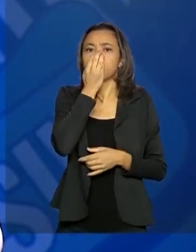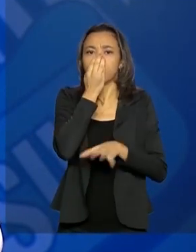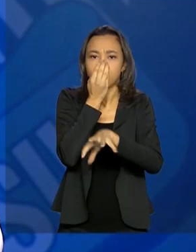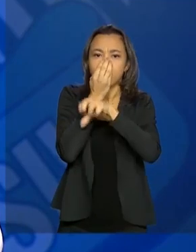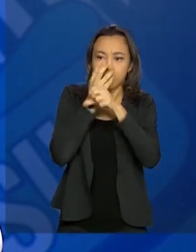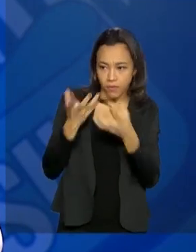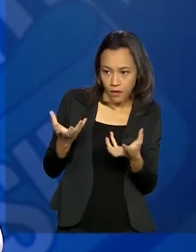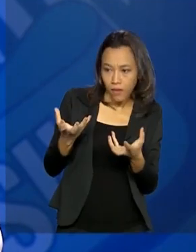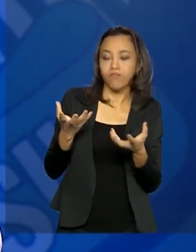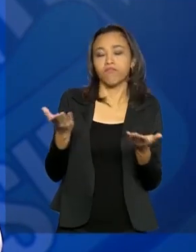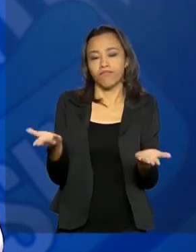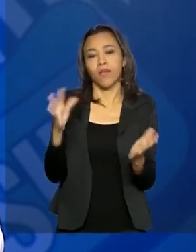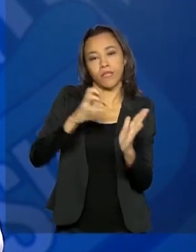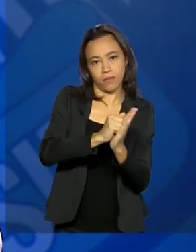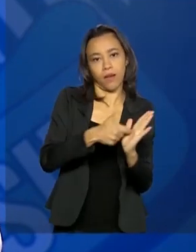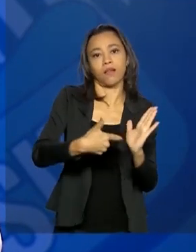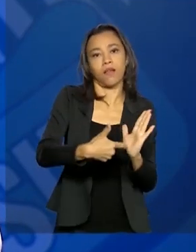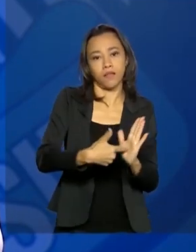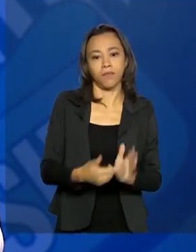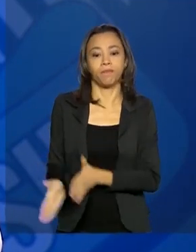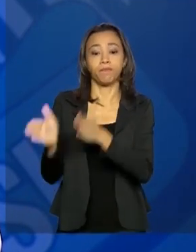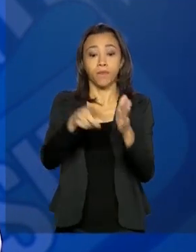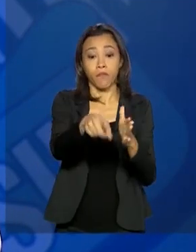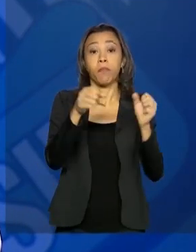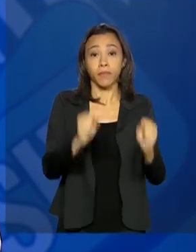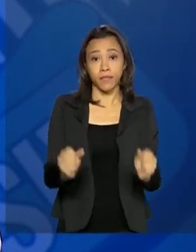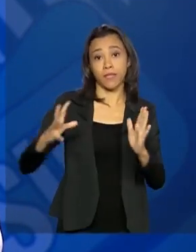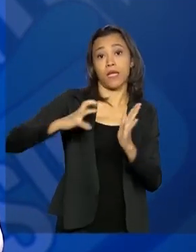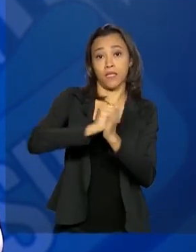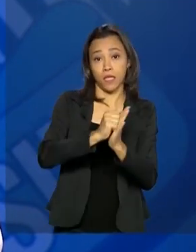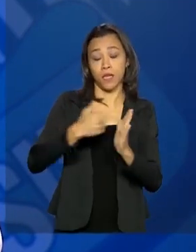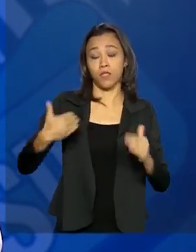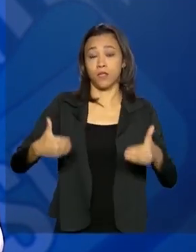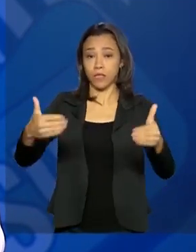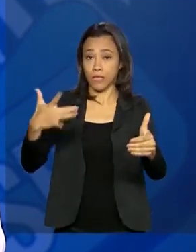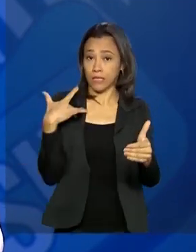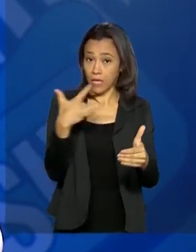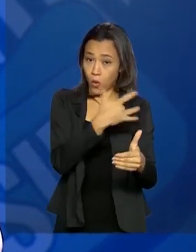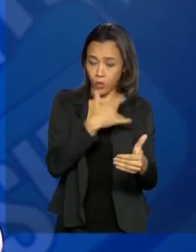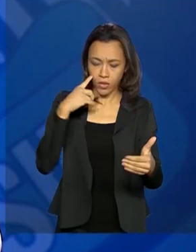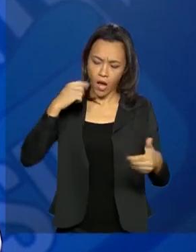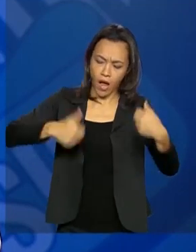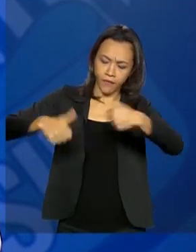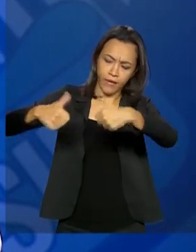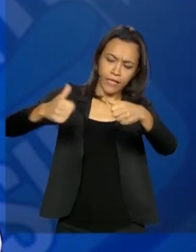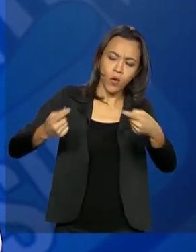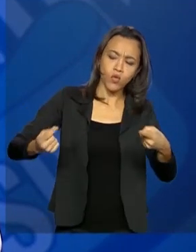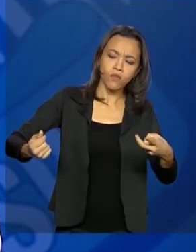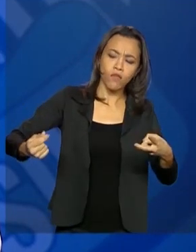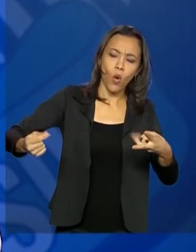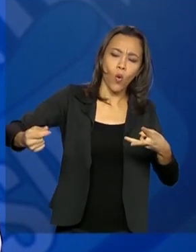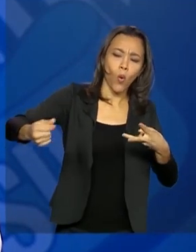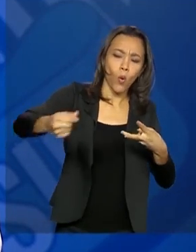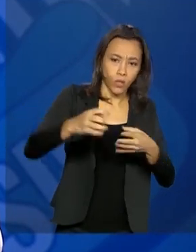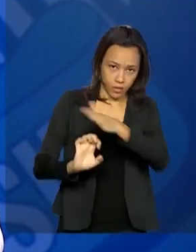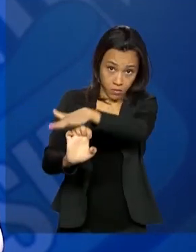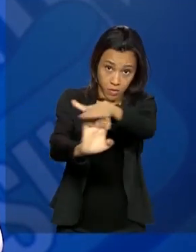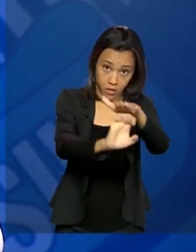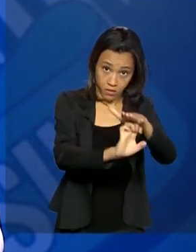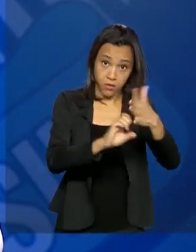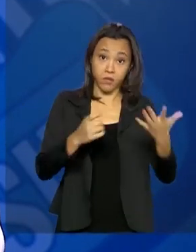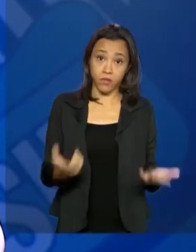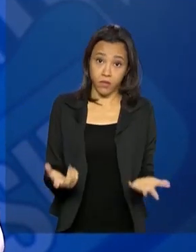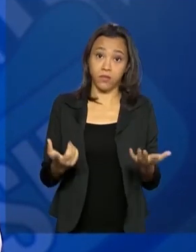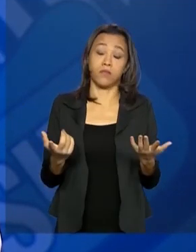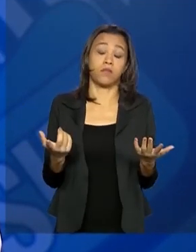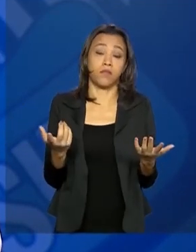Vão poder se habilitar, se cadastrar e o Ministério da Saúde, analisando os preços que estão sendo praticados e os